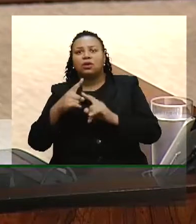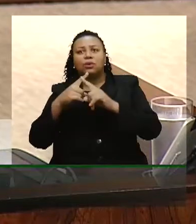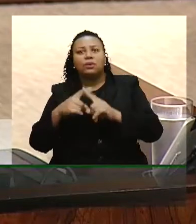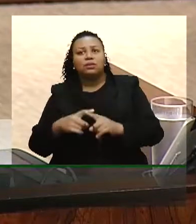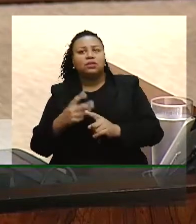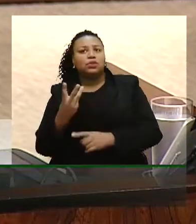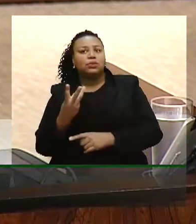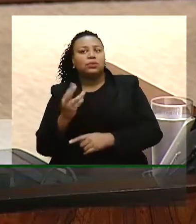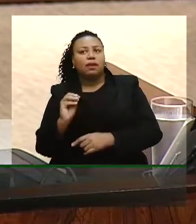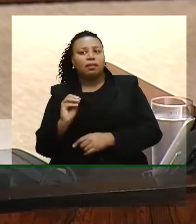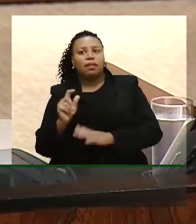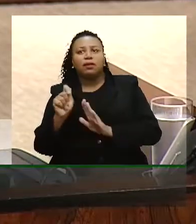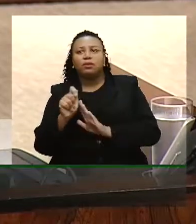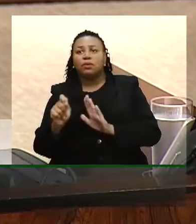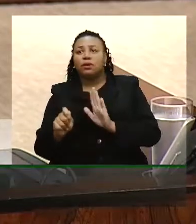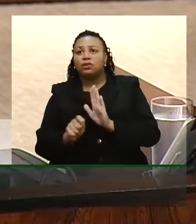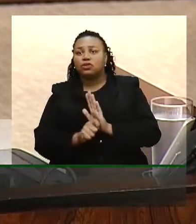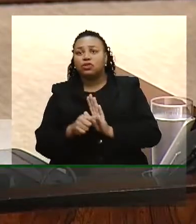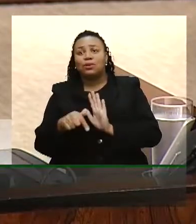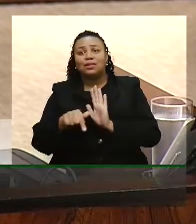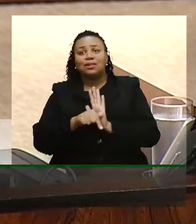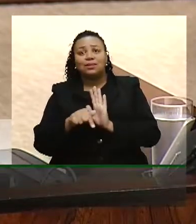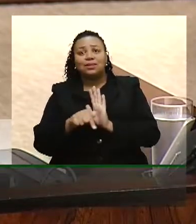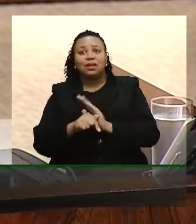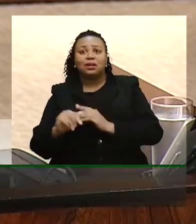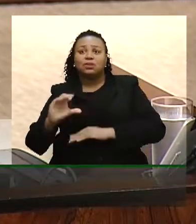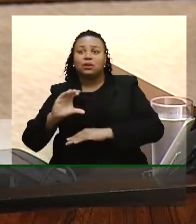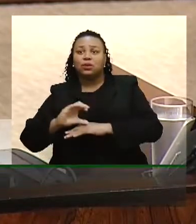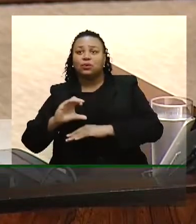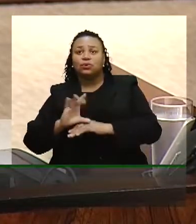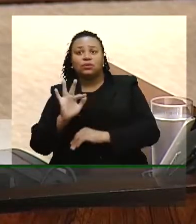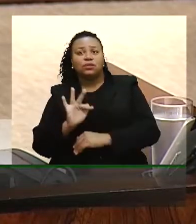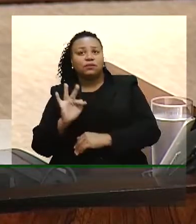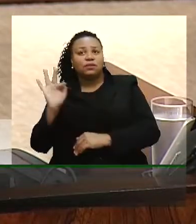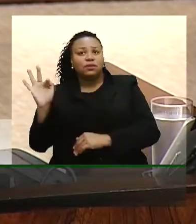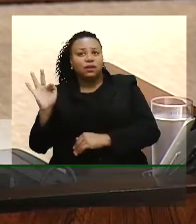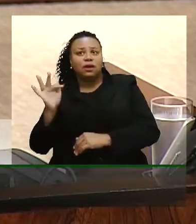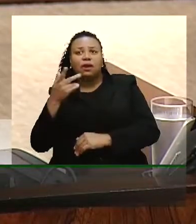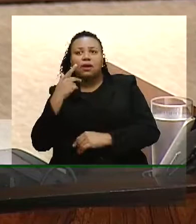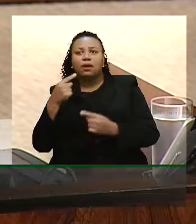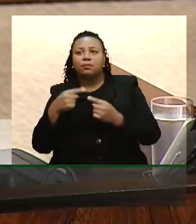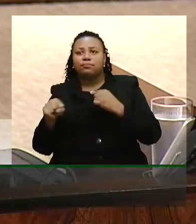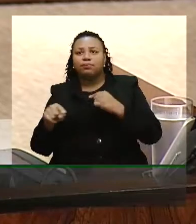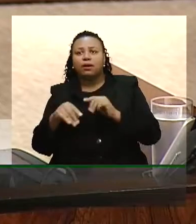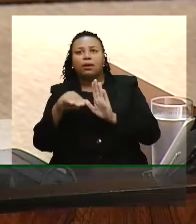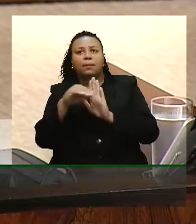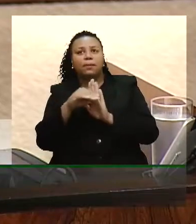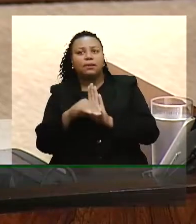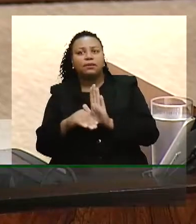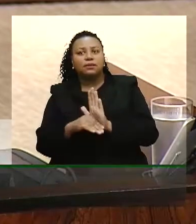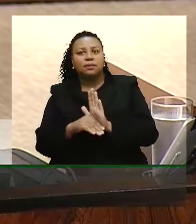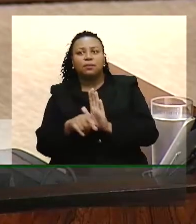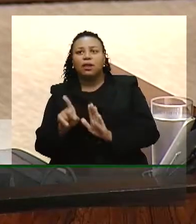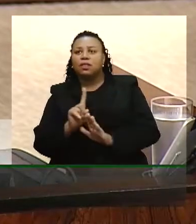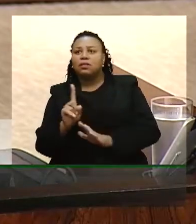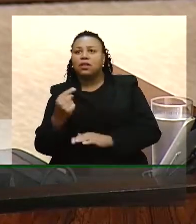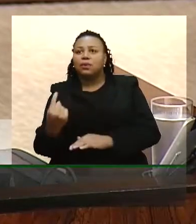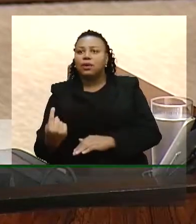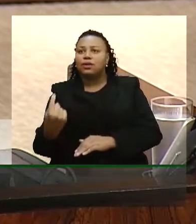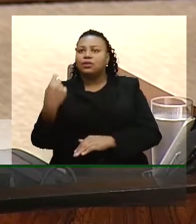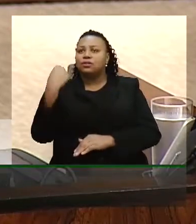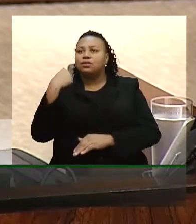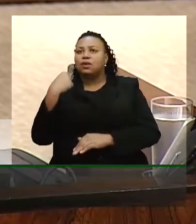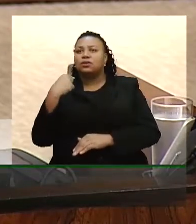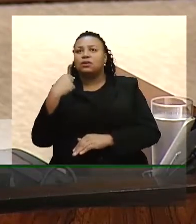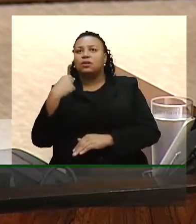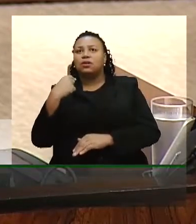30 do artigo 7º da Constituição Federal. Ela contraria o princípio do não retrocesso das